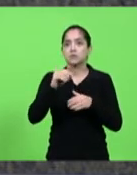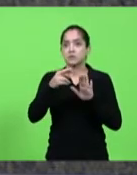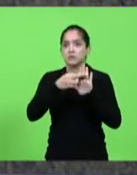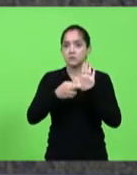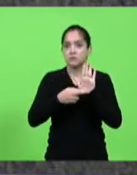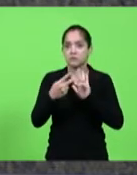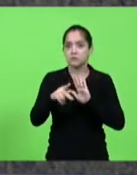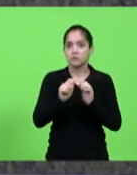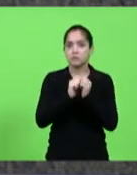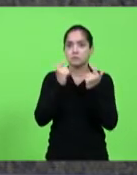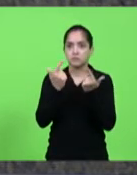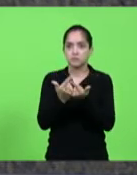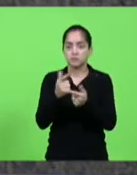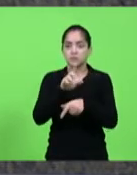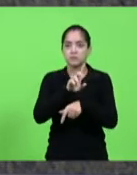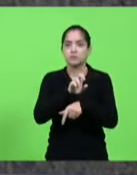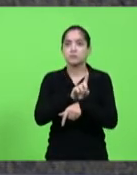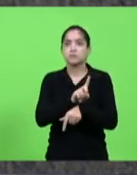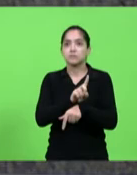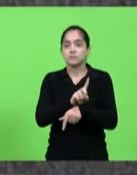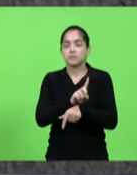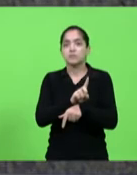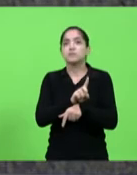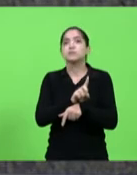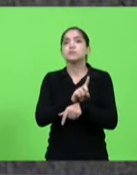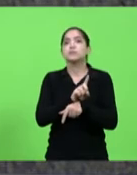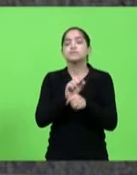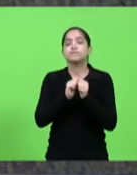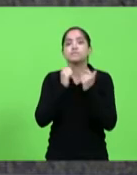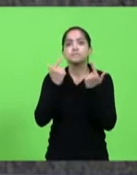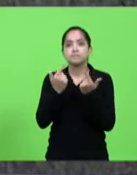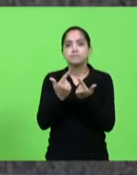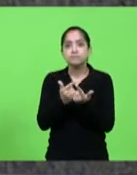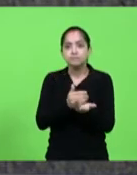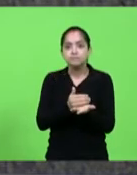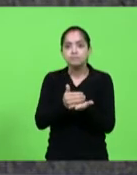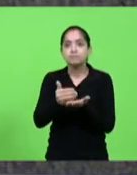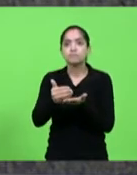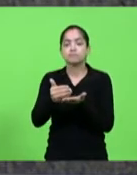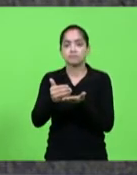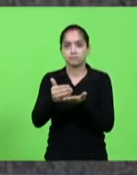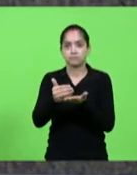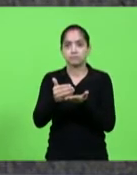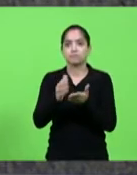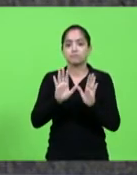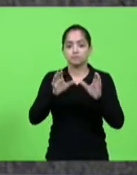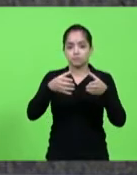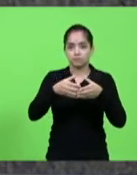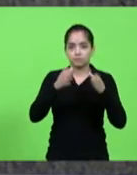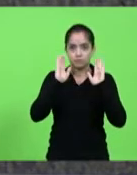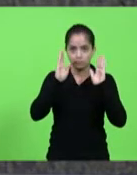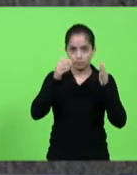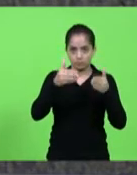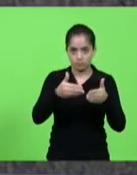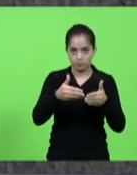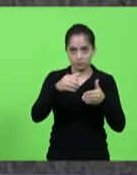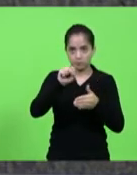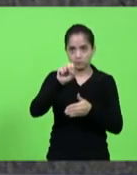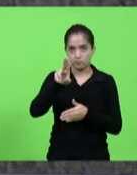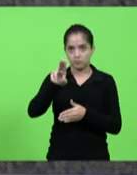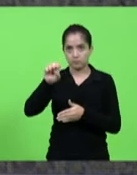Assembleia Legislativa de Santa Catarina, dar início ao lançamento da Frente Parlamentar do Sistema Único da